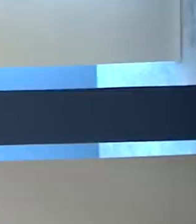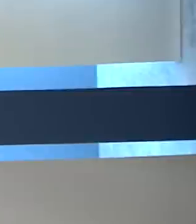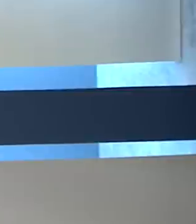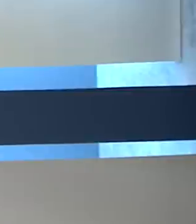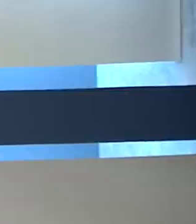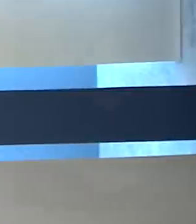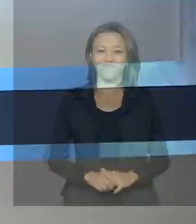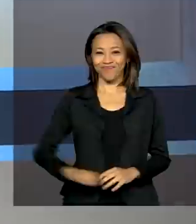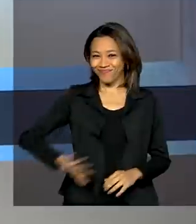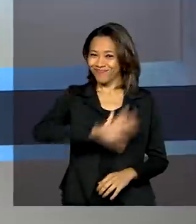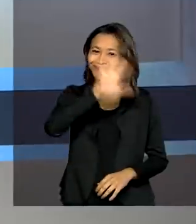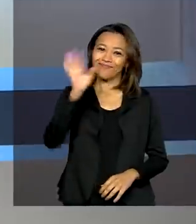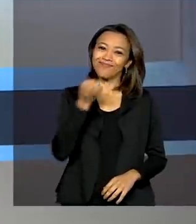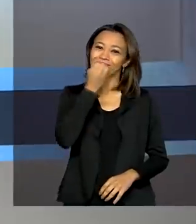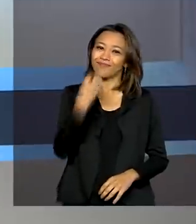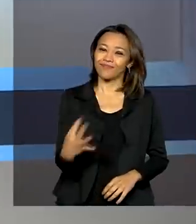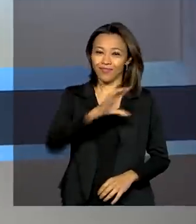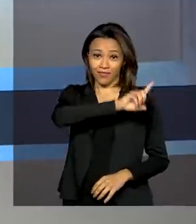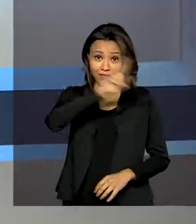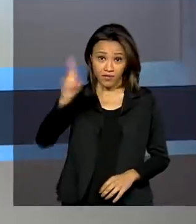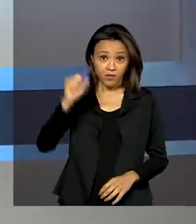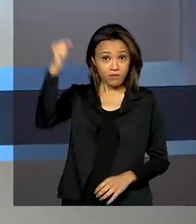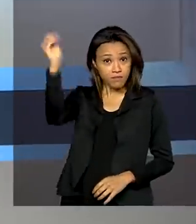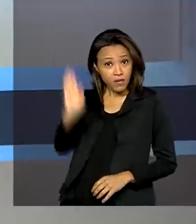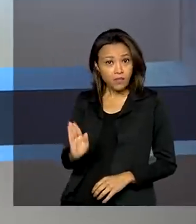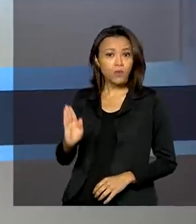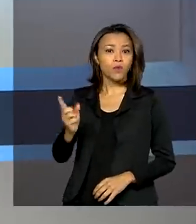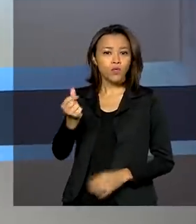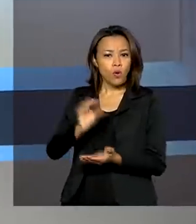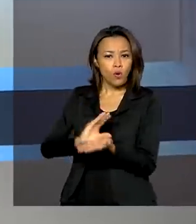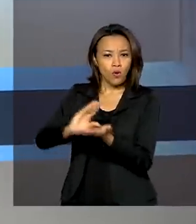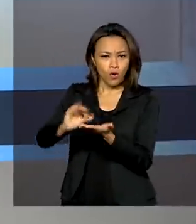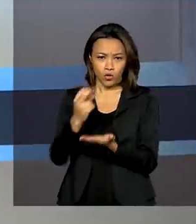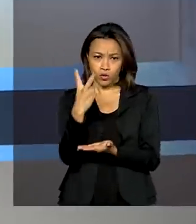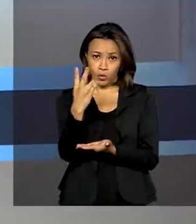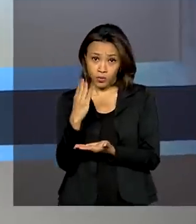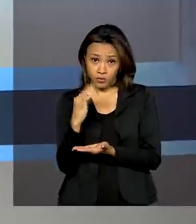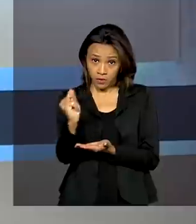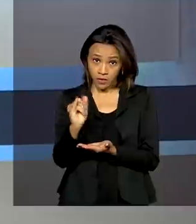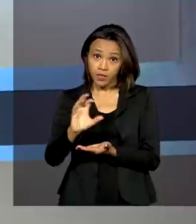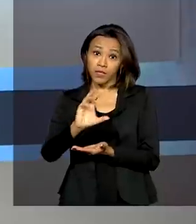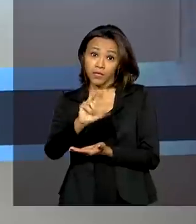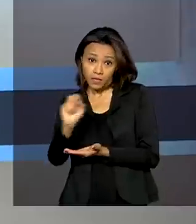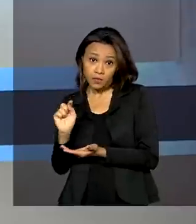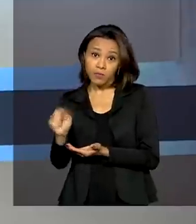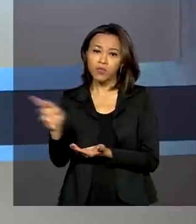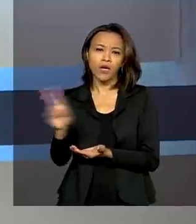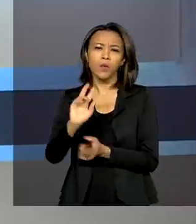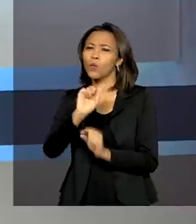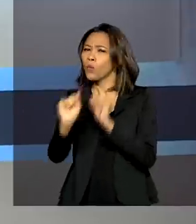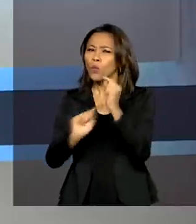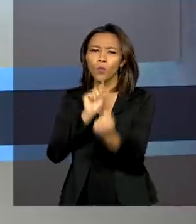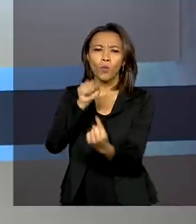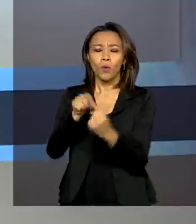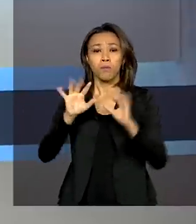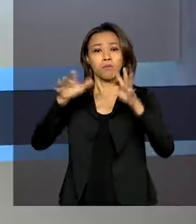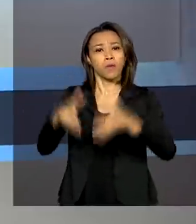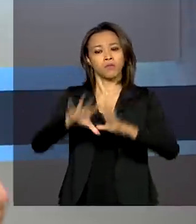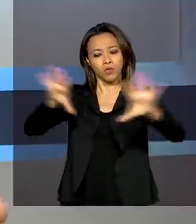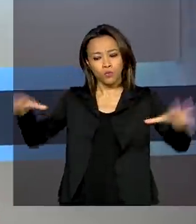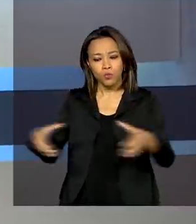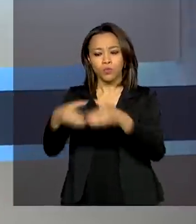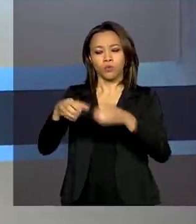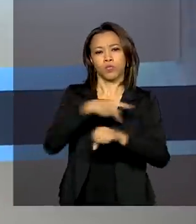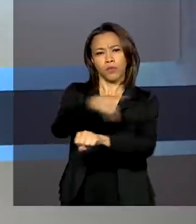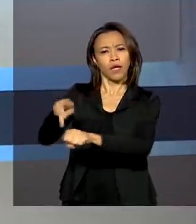Olá, bom dia! O Brasil investe 2 bilhões e meio de reais para participar de um grupo de países que